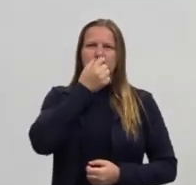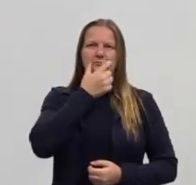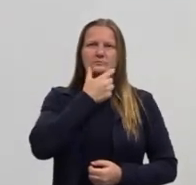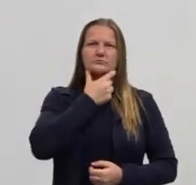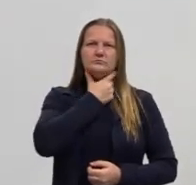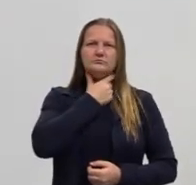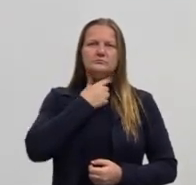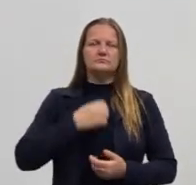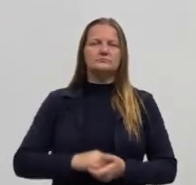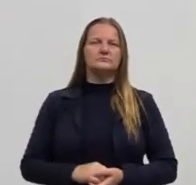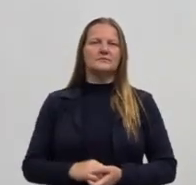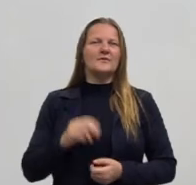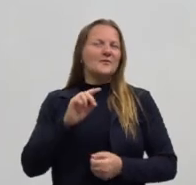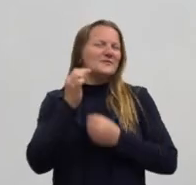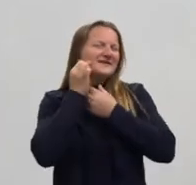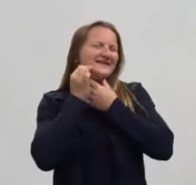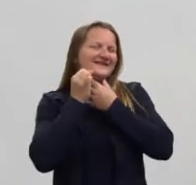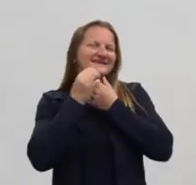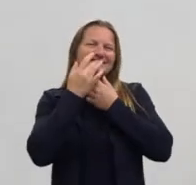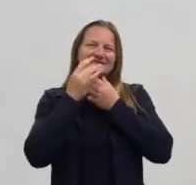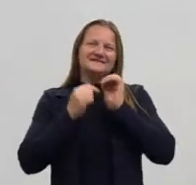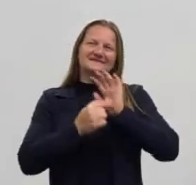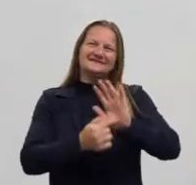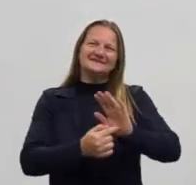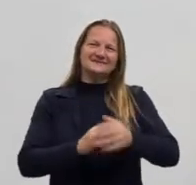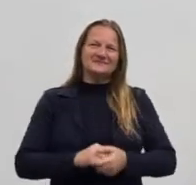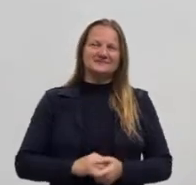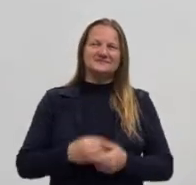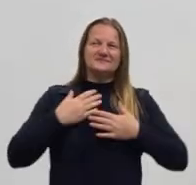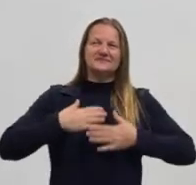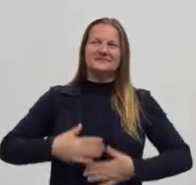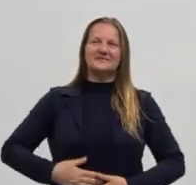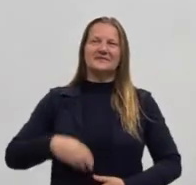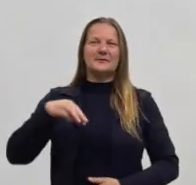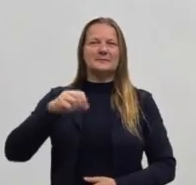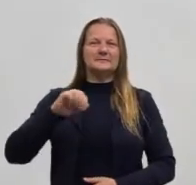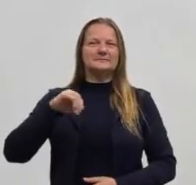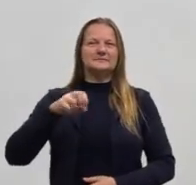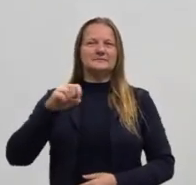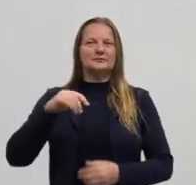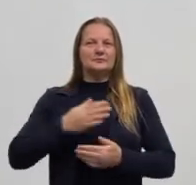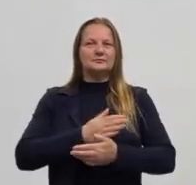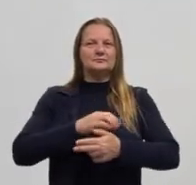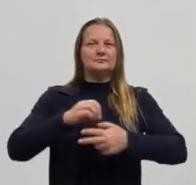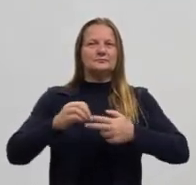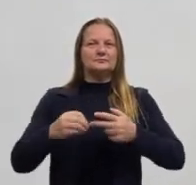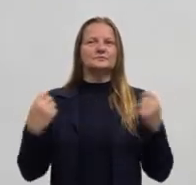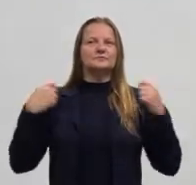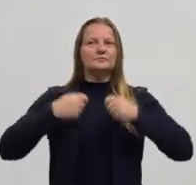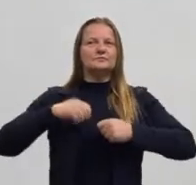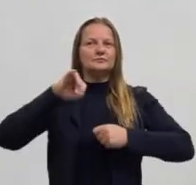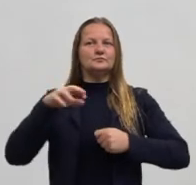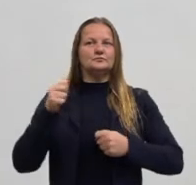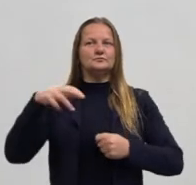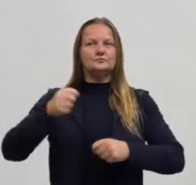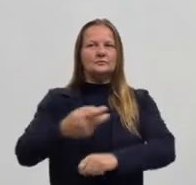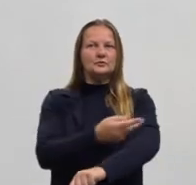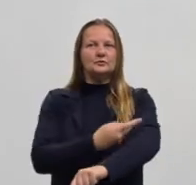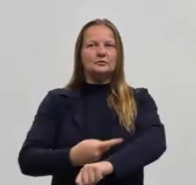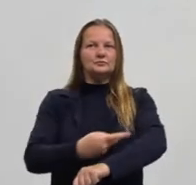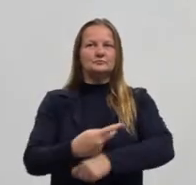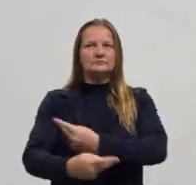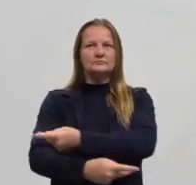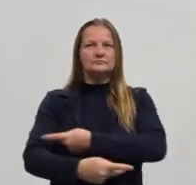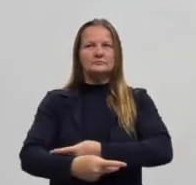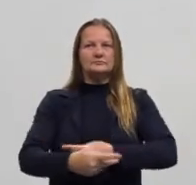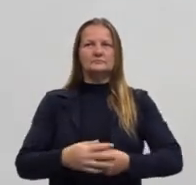escura também, com alguns brancos aparecendo. Estou com a camiseta magenta do Pré-ENEM, uma jaqueta jeans, tenho tatuagens nos braços